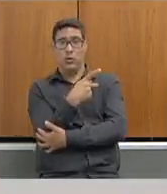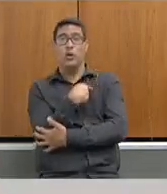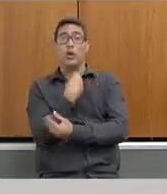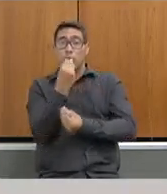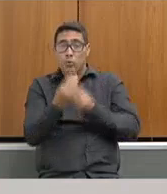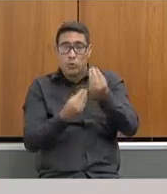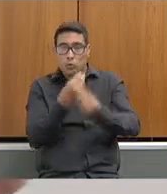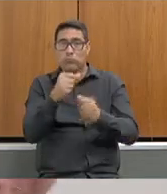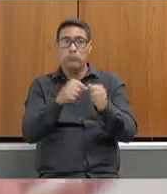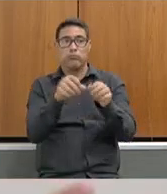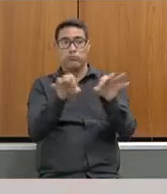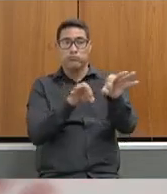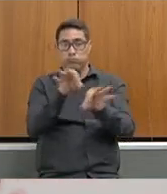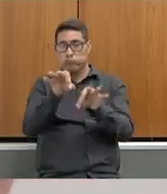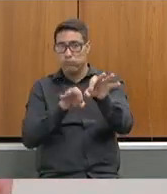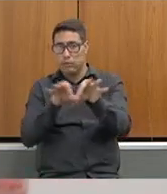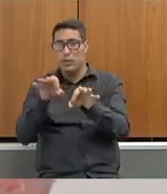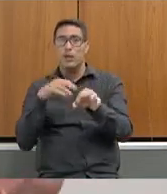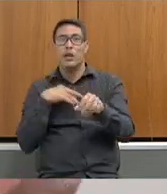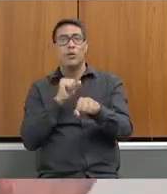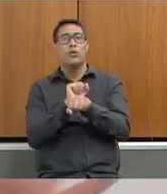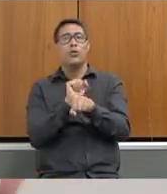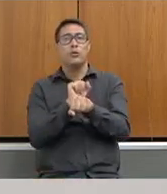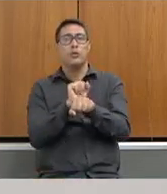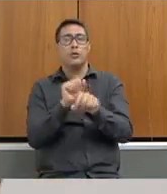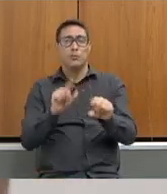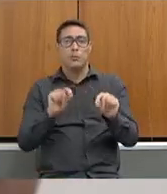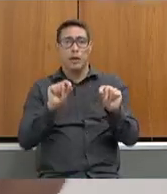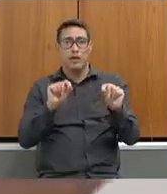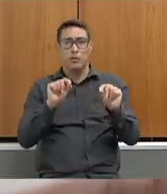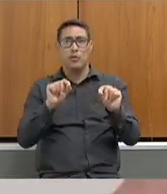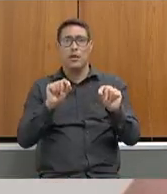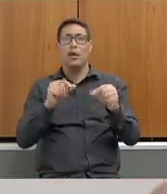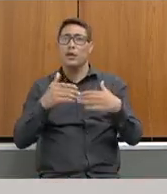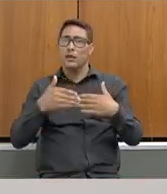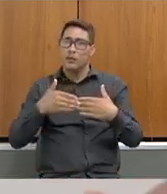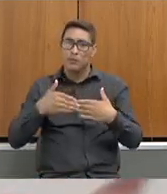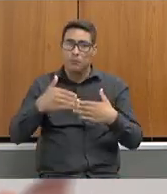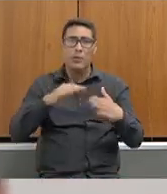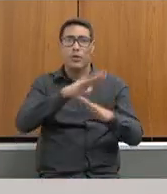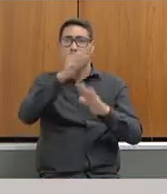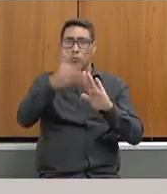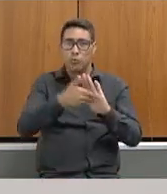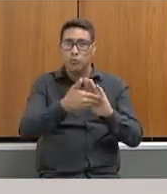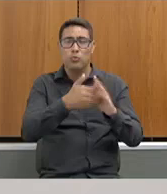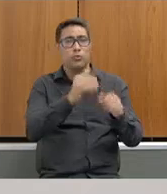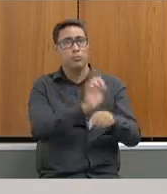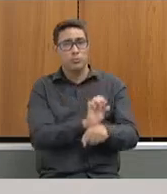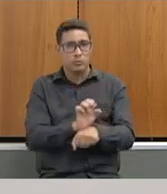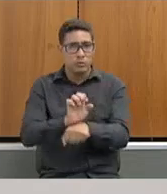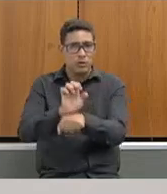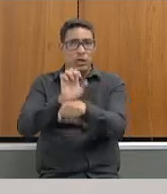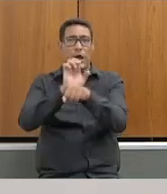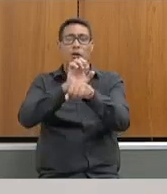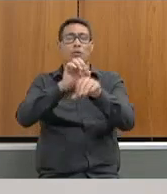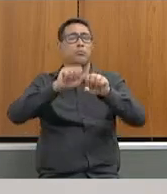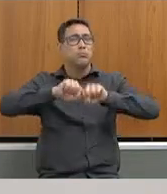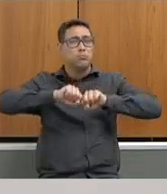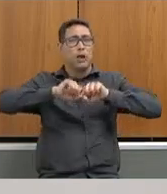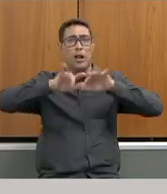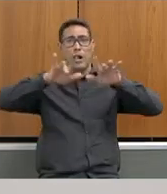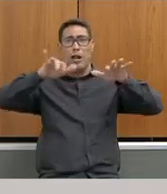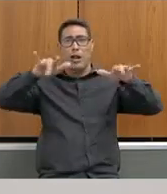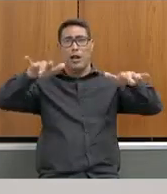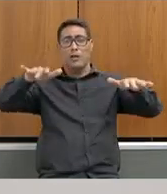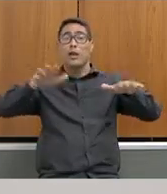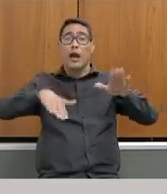feito e que eu espero que esteja sendo feito em todo o Estado, porque nós, às vezes, não